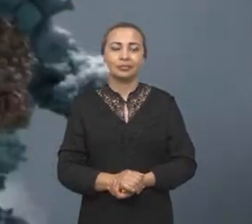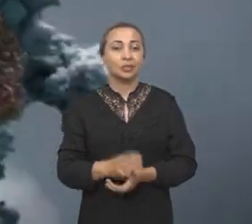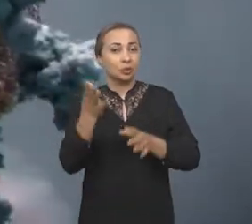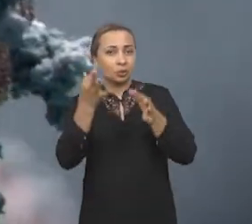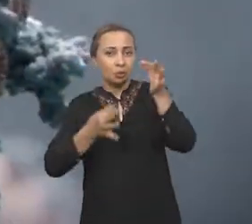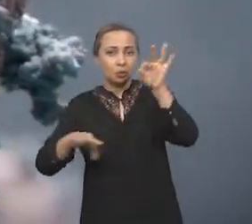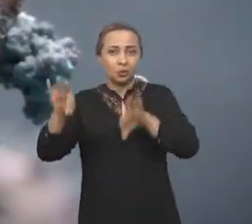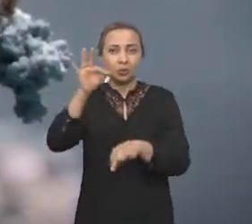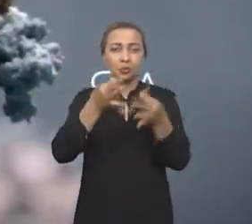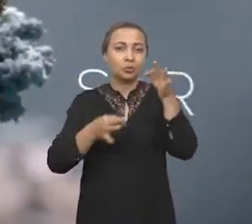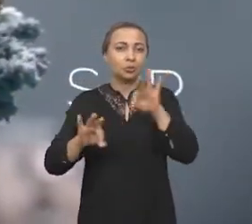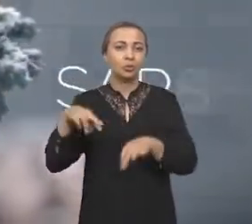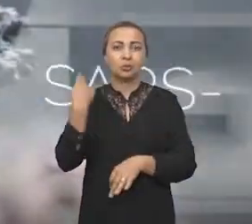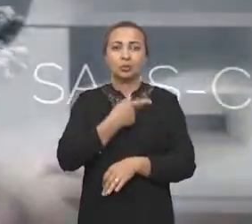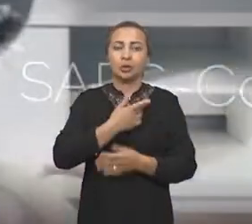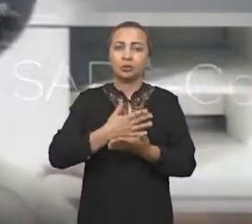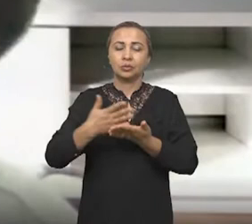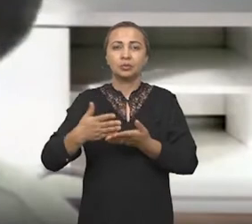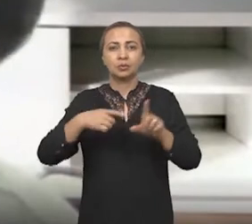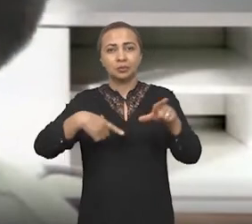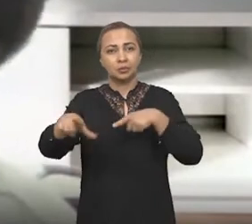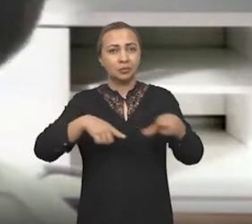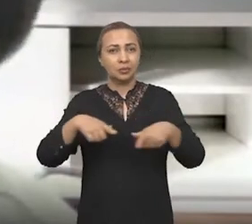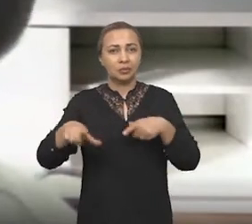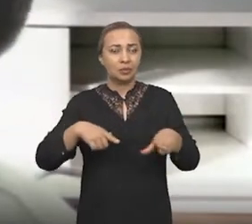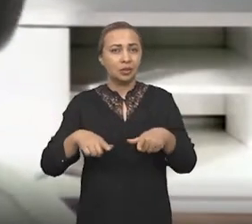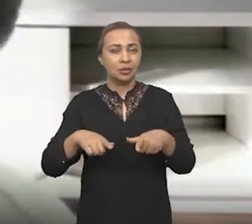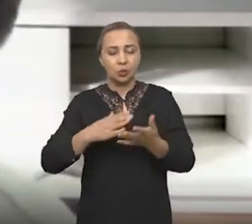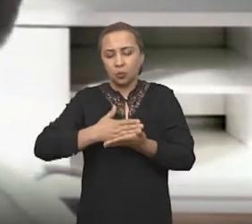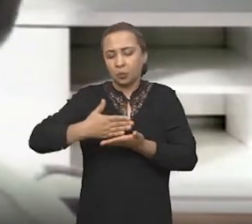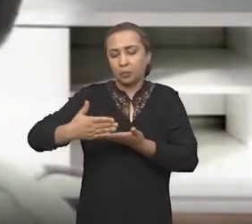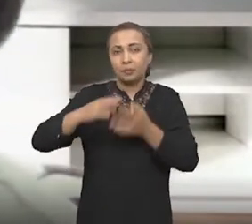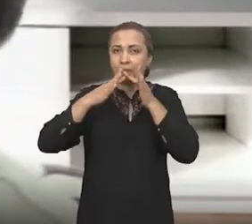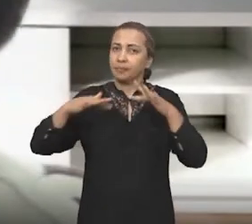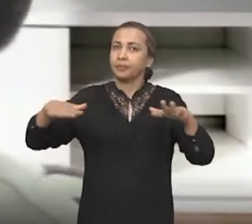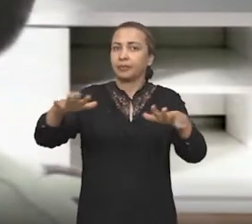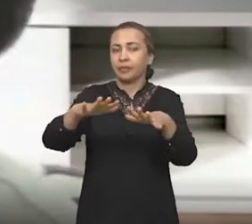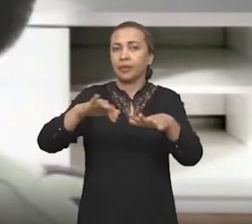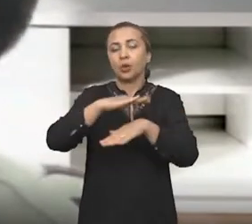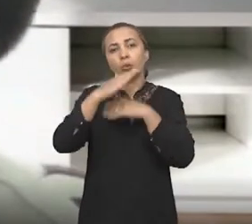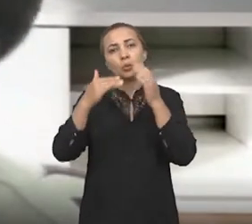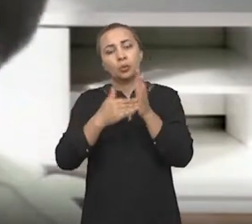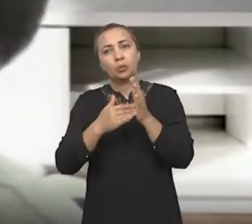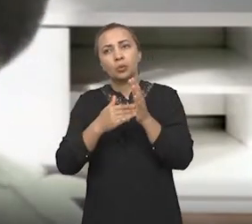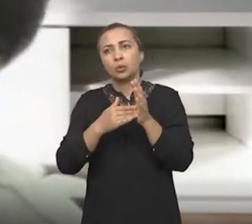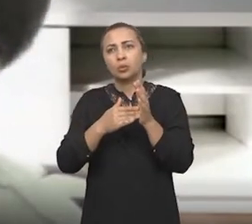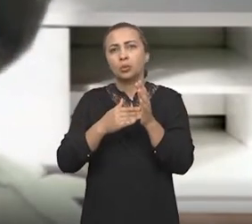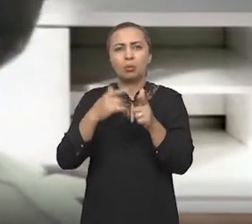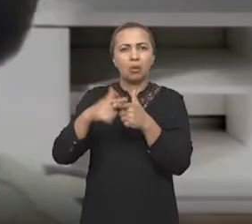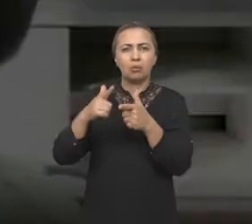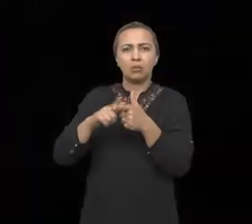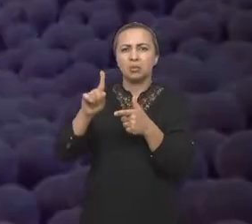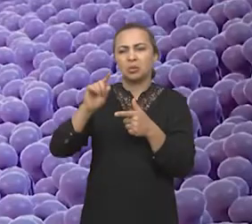No laboratório, a gente vem trabalhando muito, né, desde o início da pandemia, com toda a questão, não só